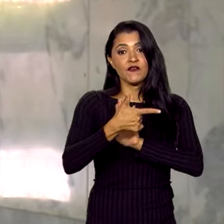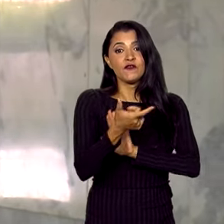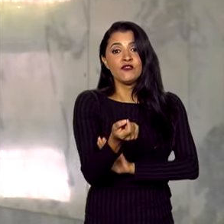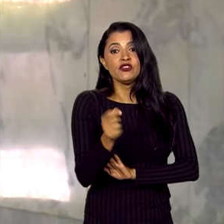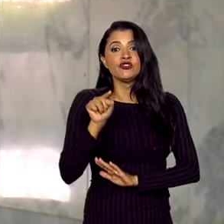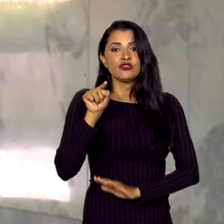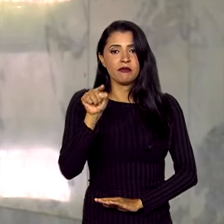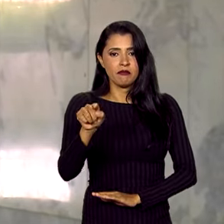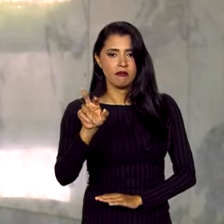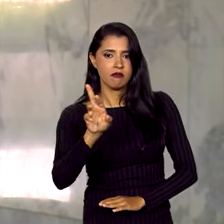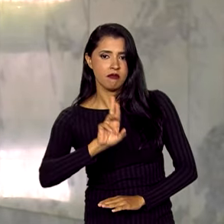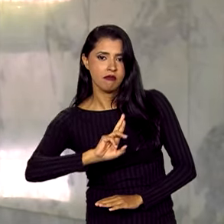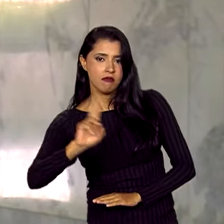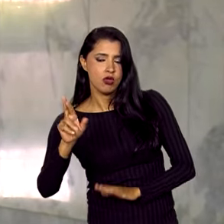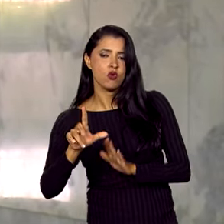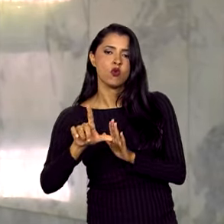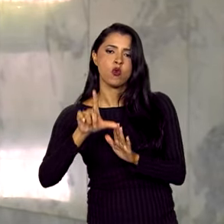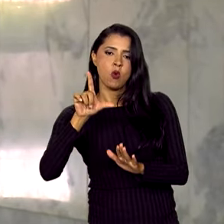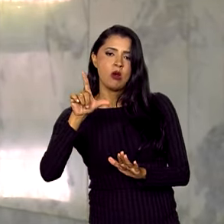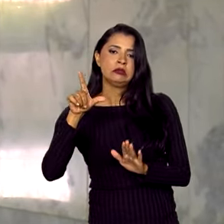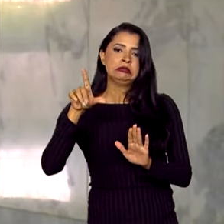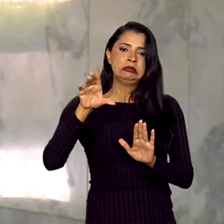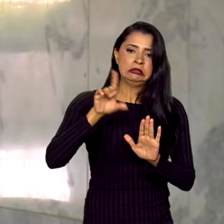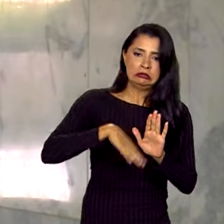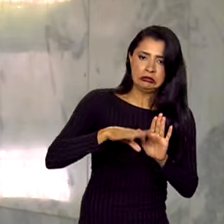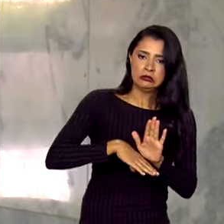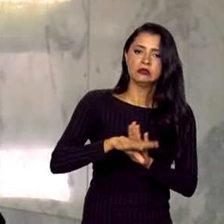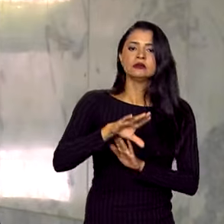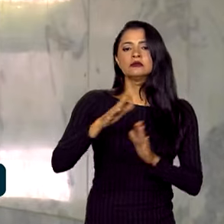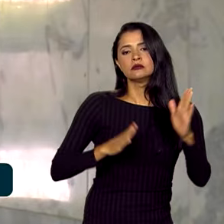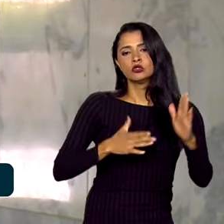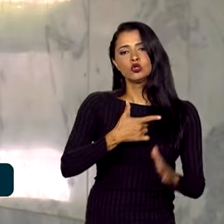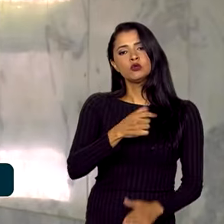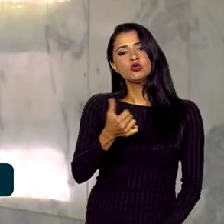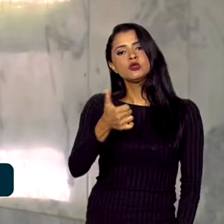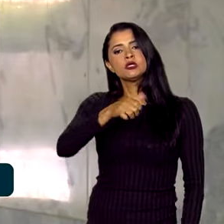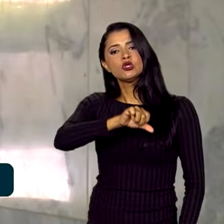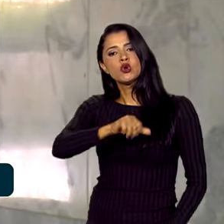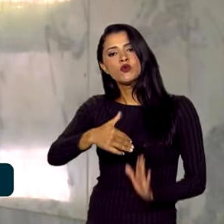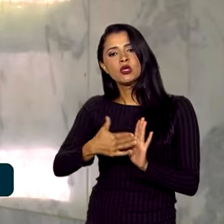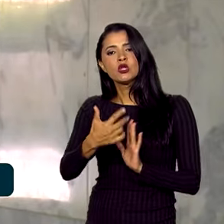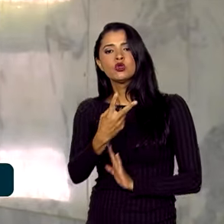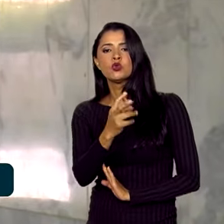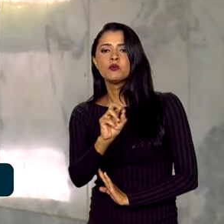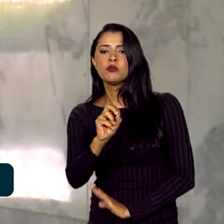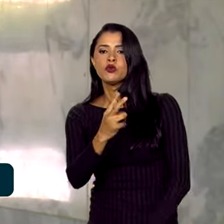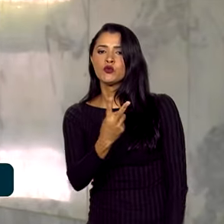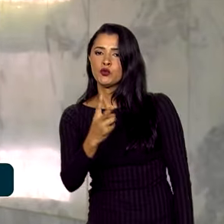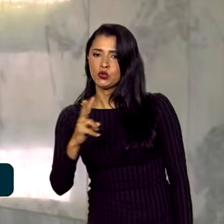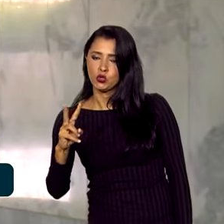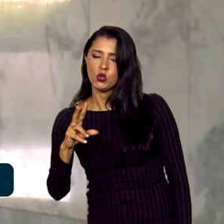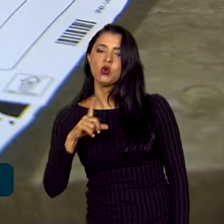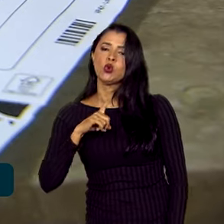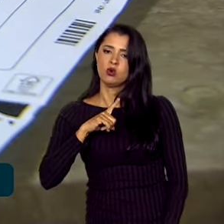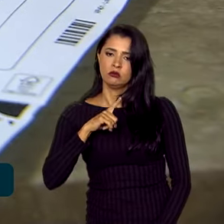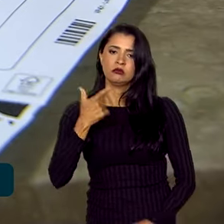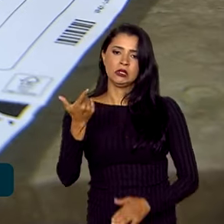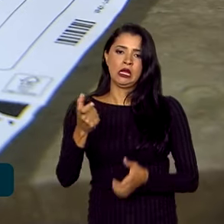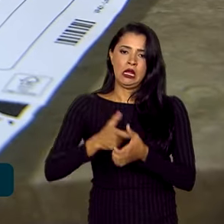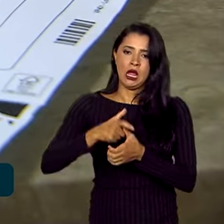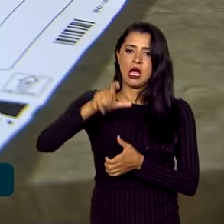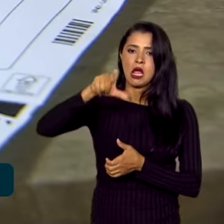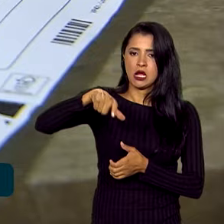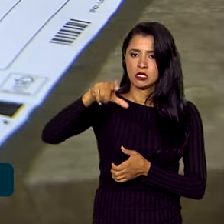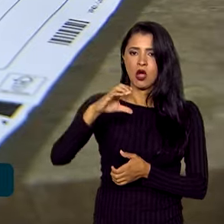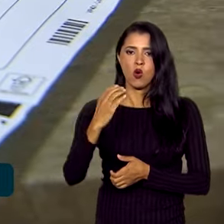reais que tenham sido negativadas entre 2019 e 2022. Entram na lista débitos bancários como cartão